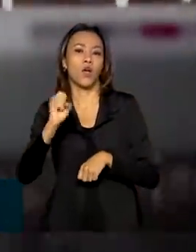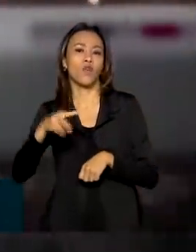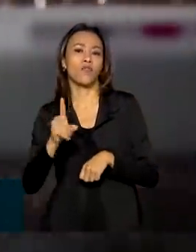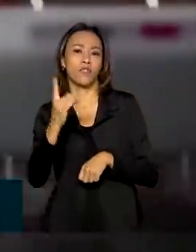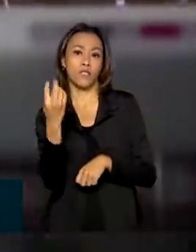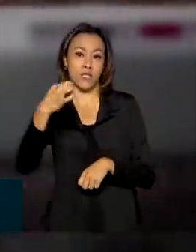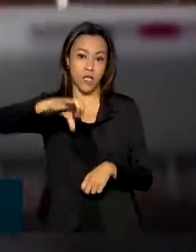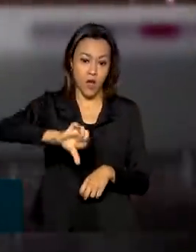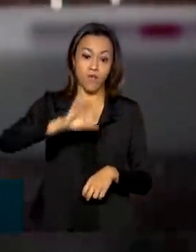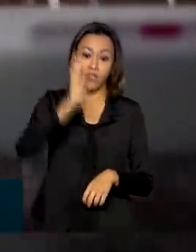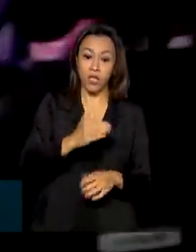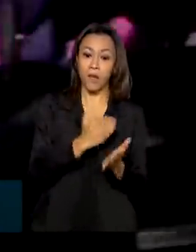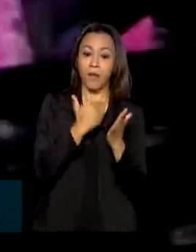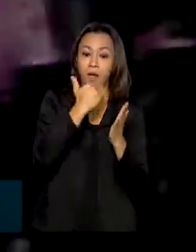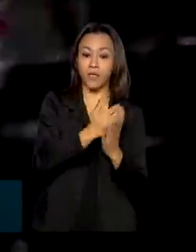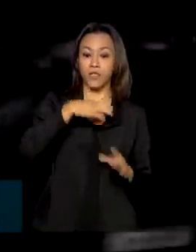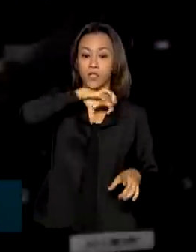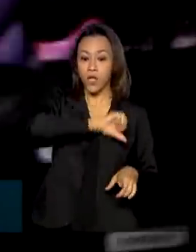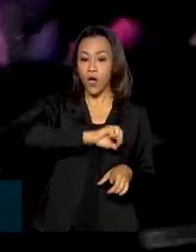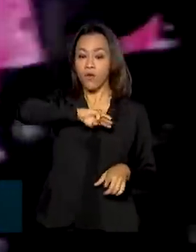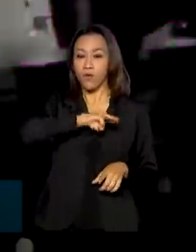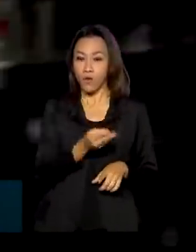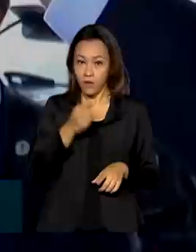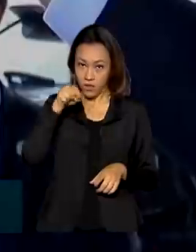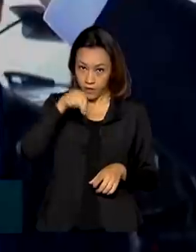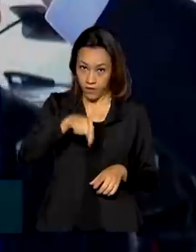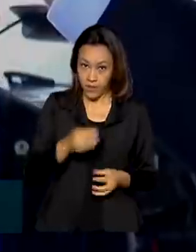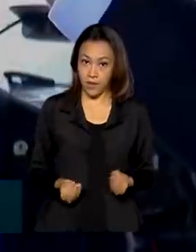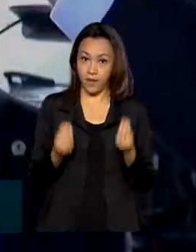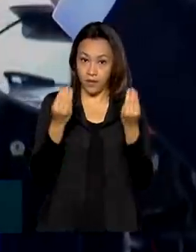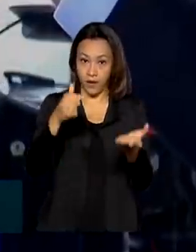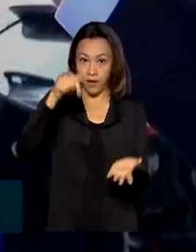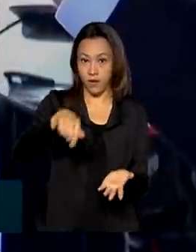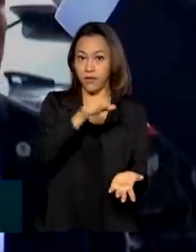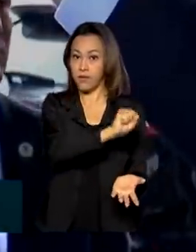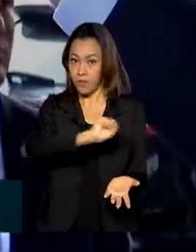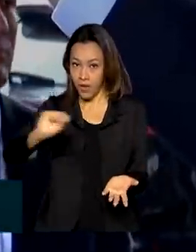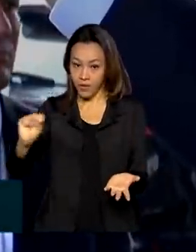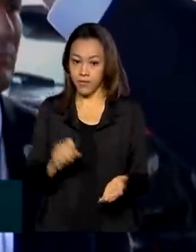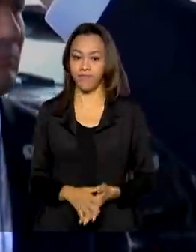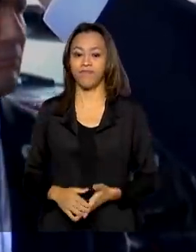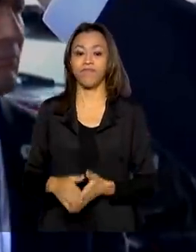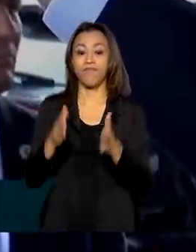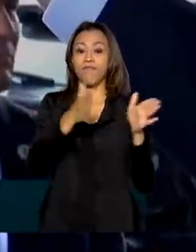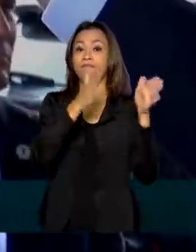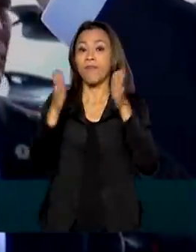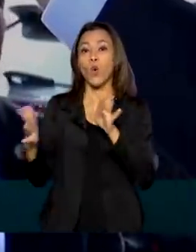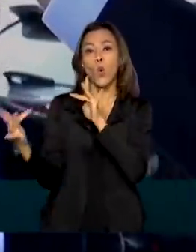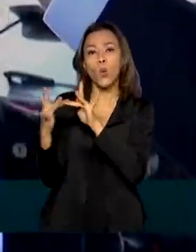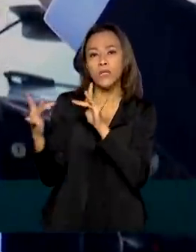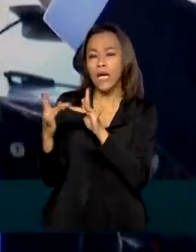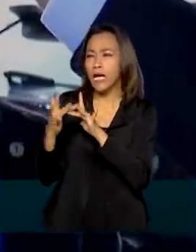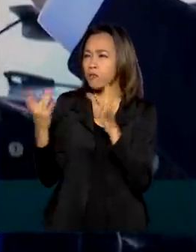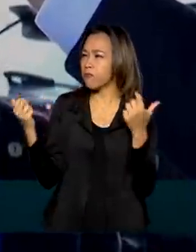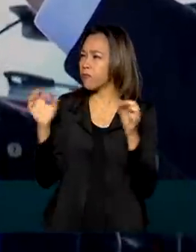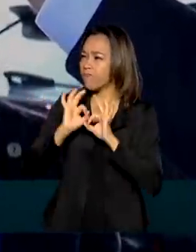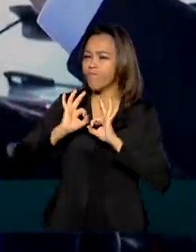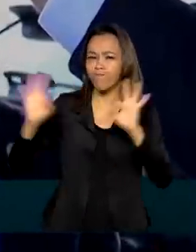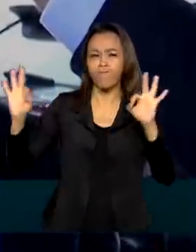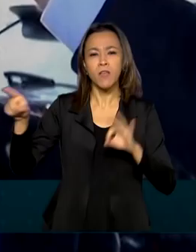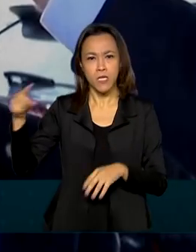de doses já previstas para este primeiro semestre. O contato hoje foi excepcional. Eles entenderam a gravidade que o Brasil